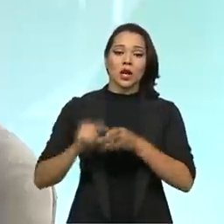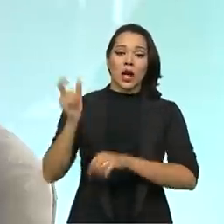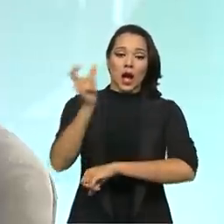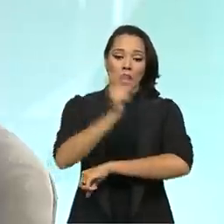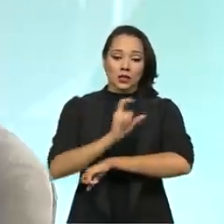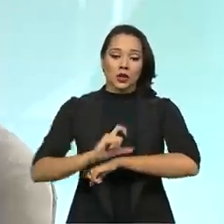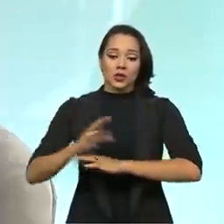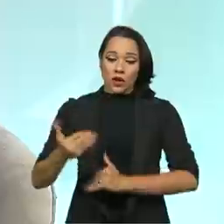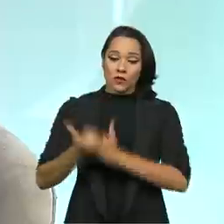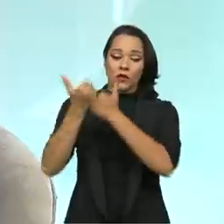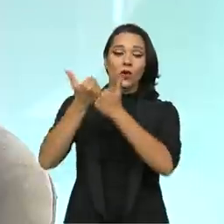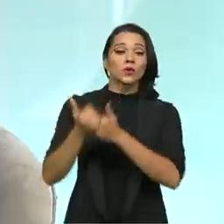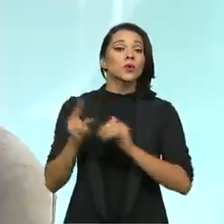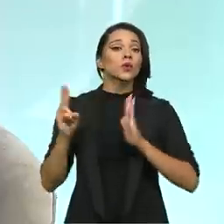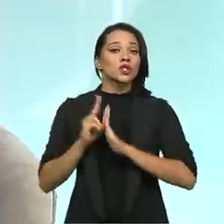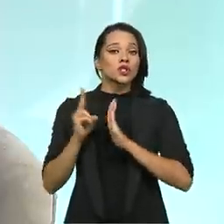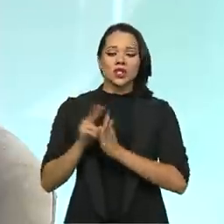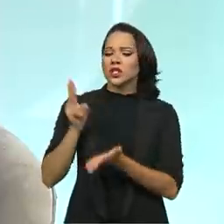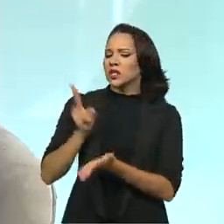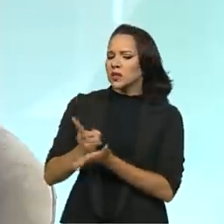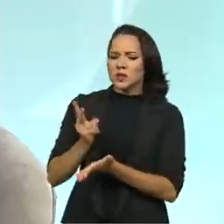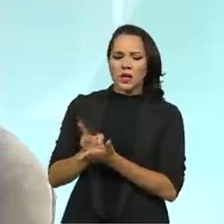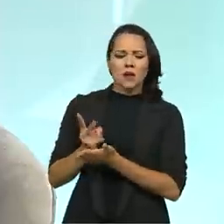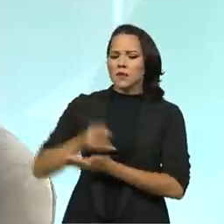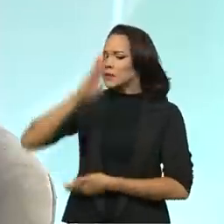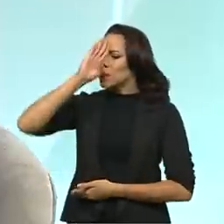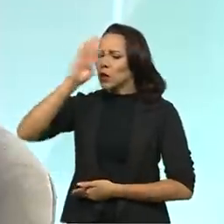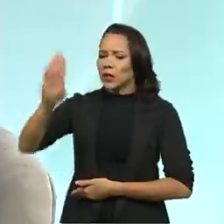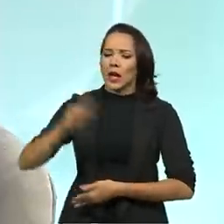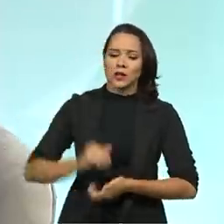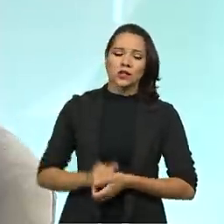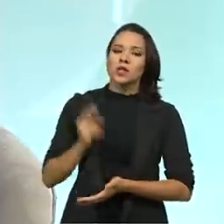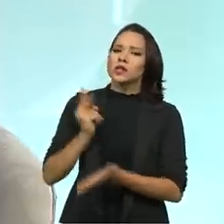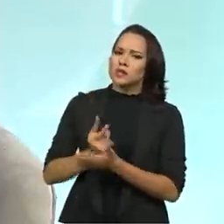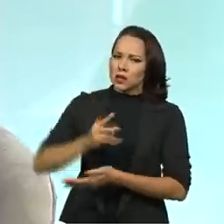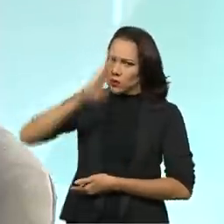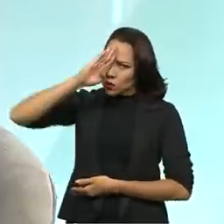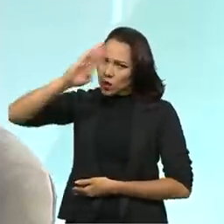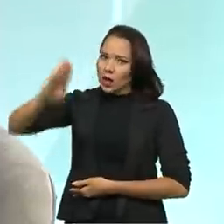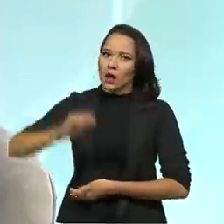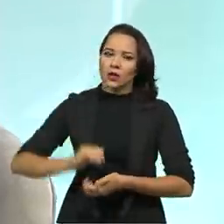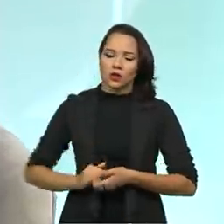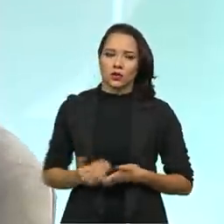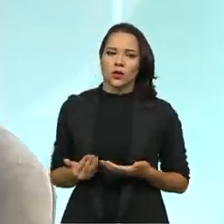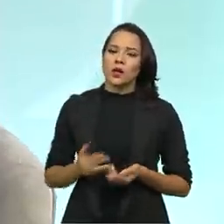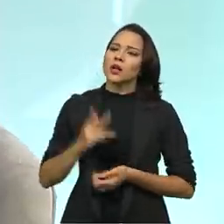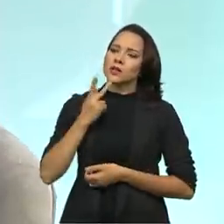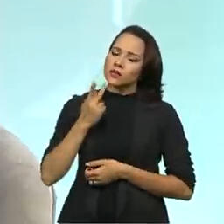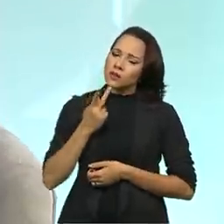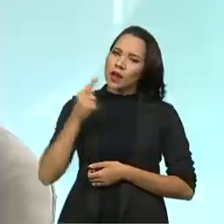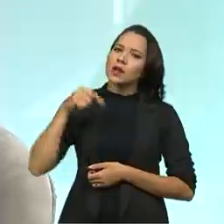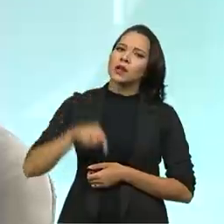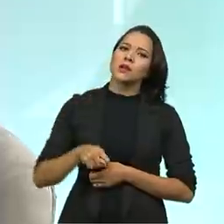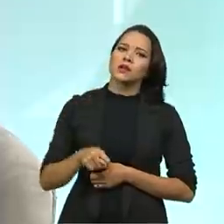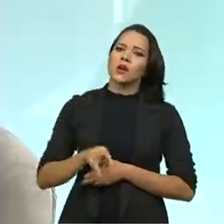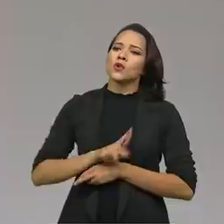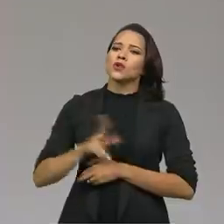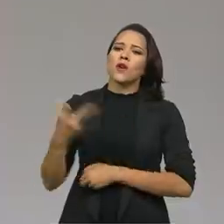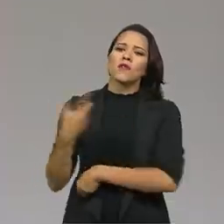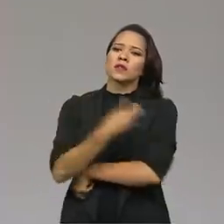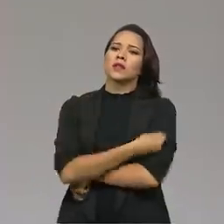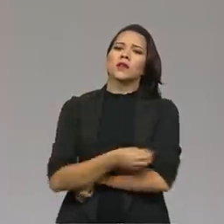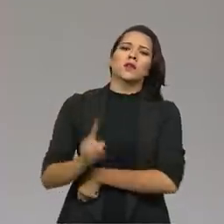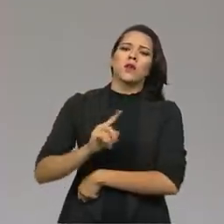reforço. Os indígenas sempre foram prioridade, sempre foram prioridade. E a gente destaca isso não só na